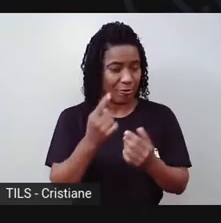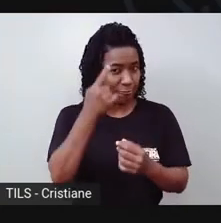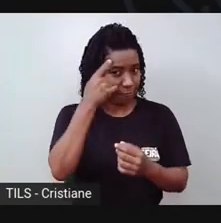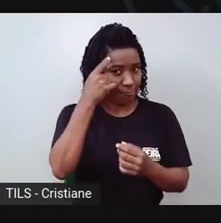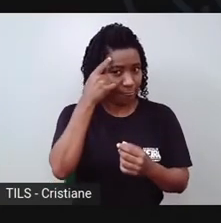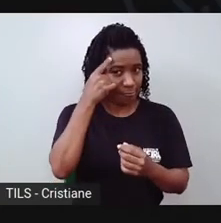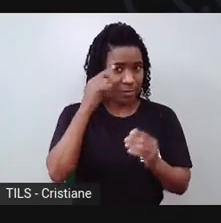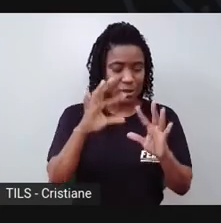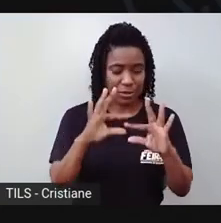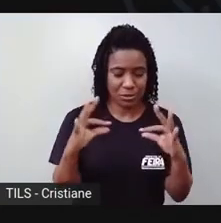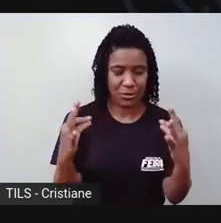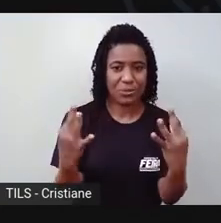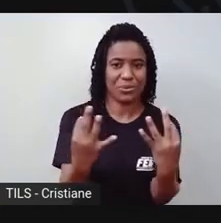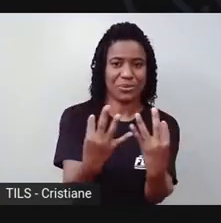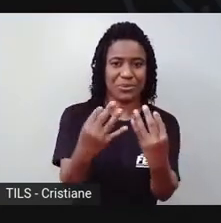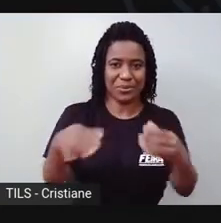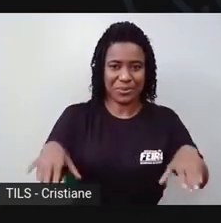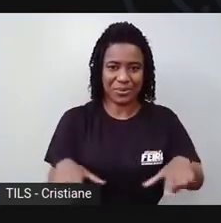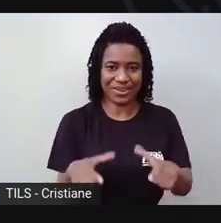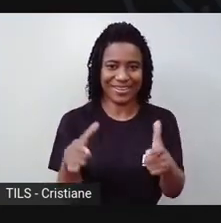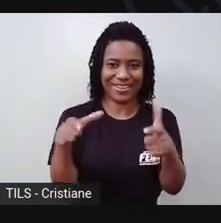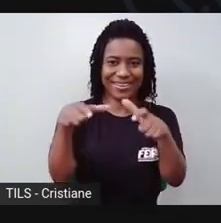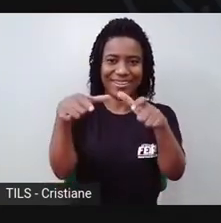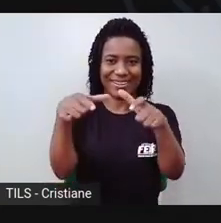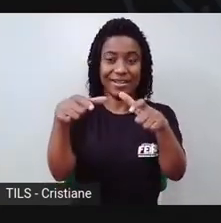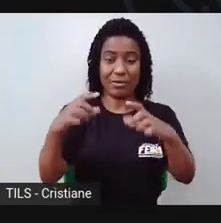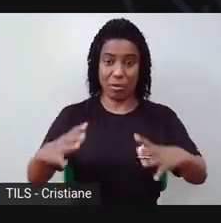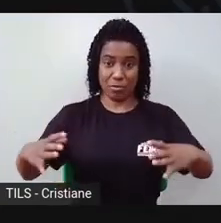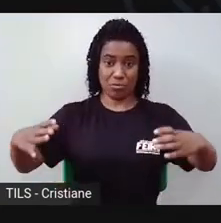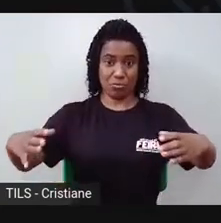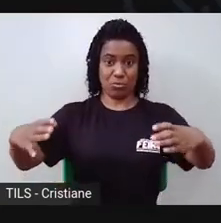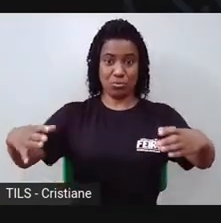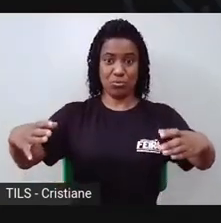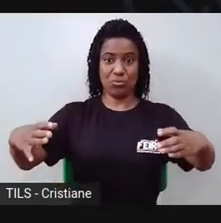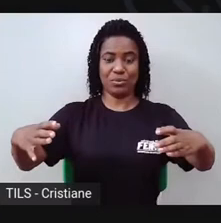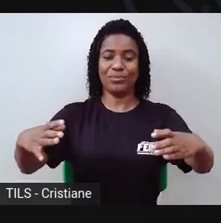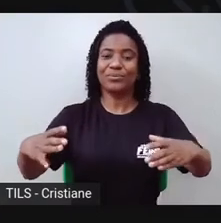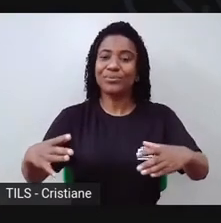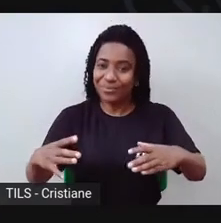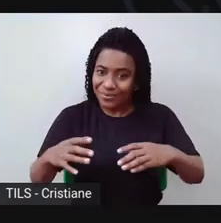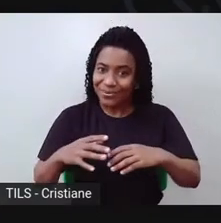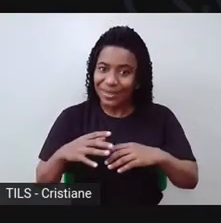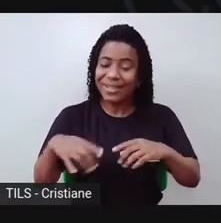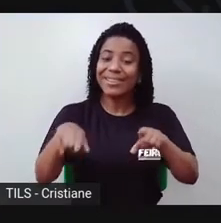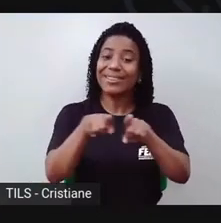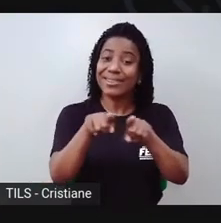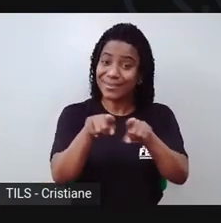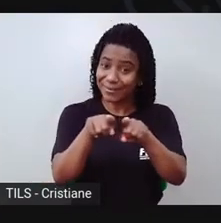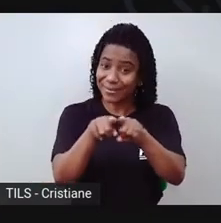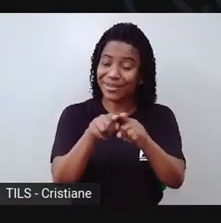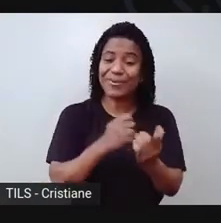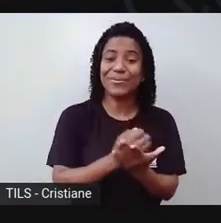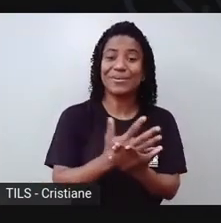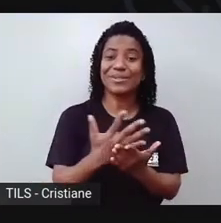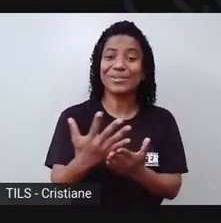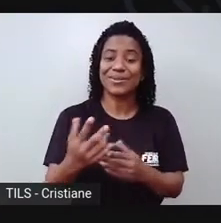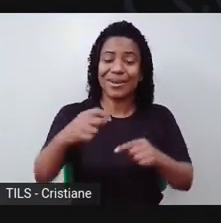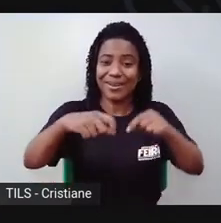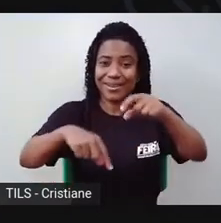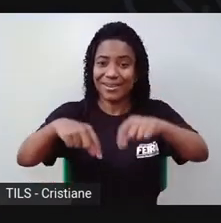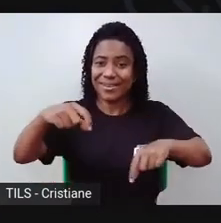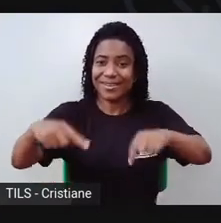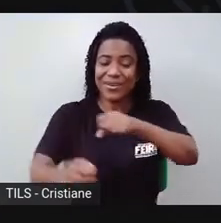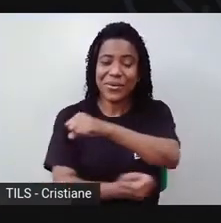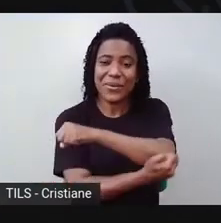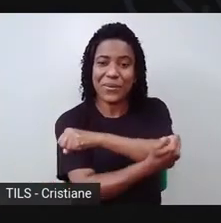caldeirão, o filtro. E, também, ele começou a plantar. Ele começou a perceber que não